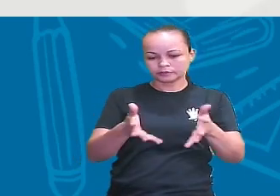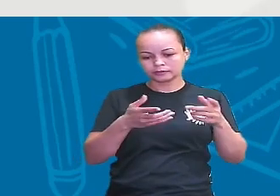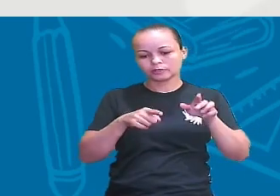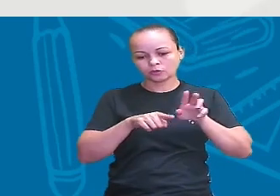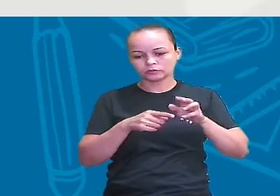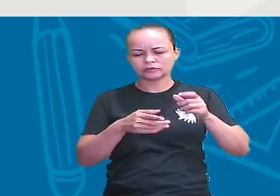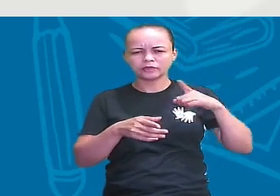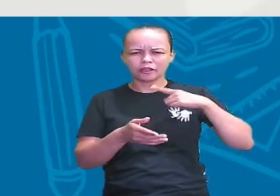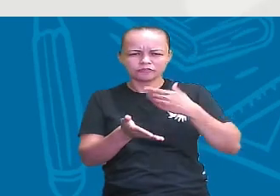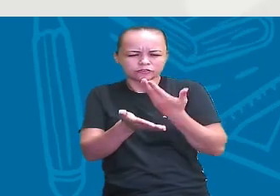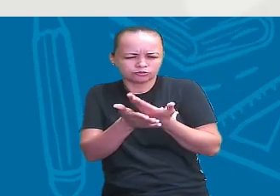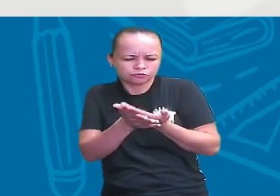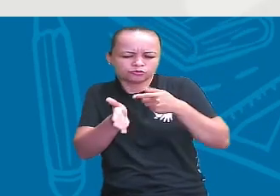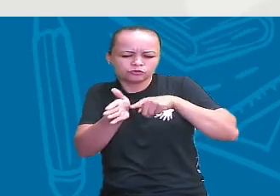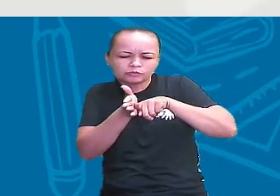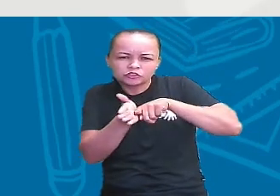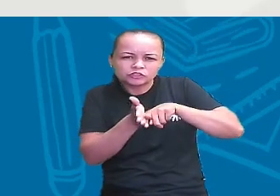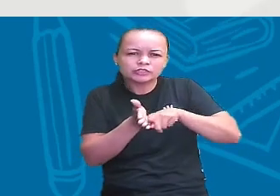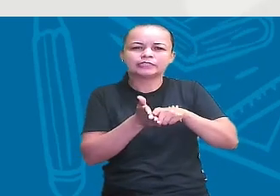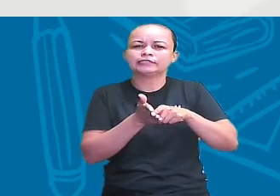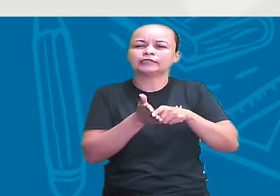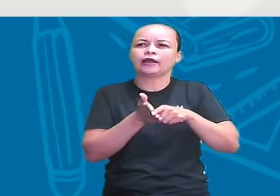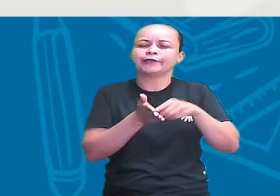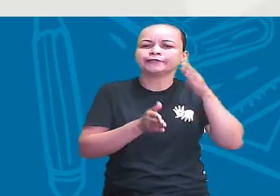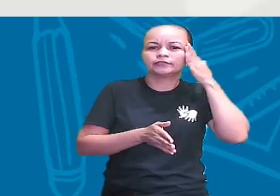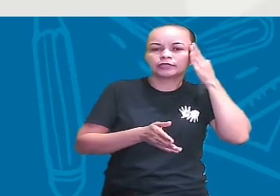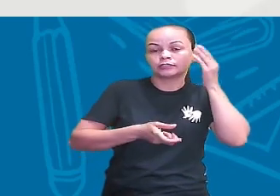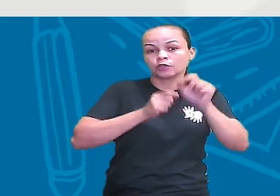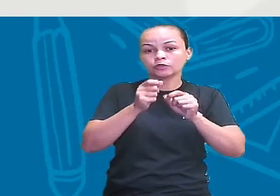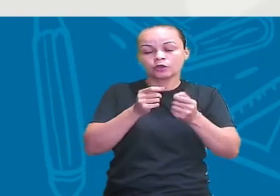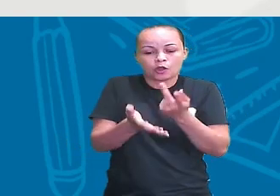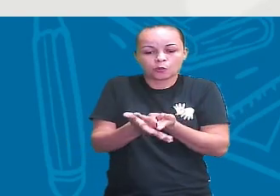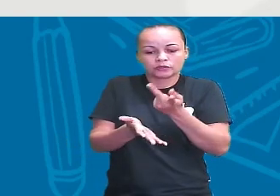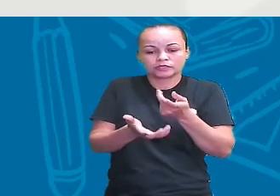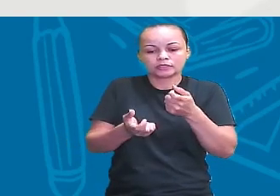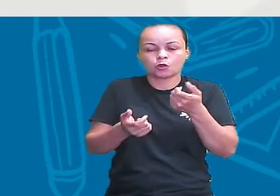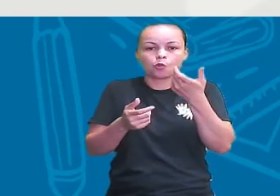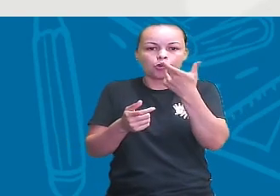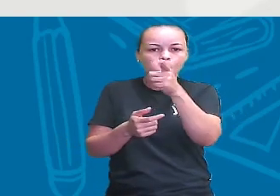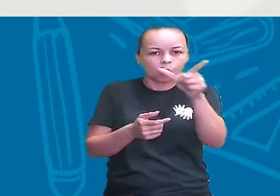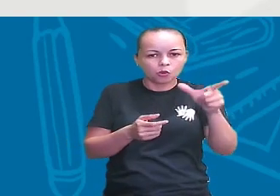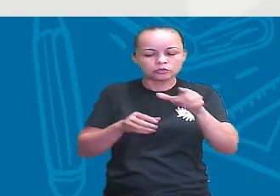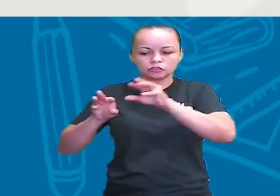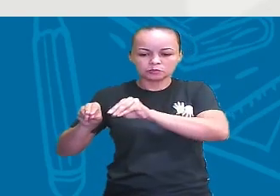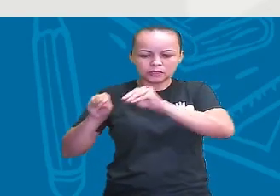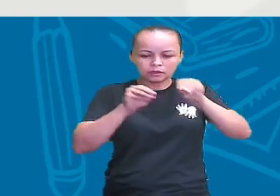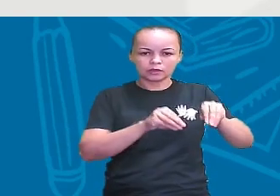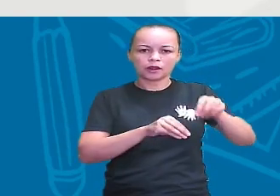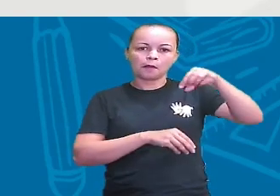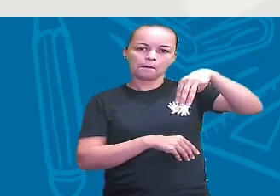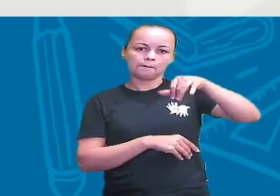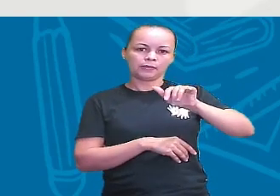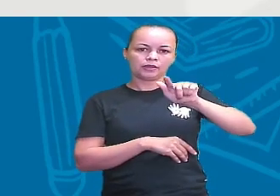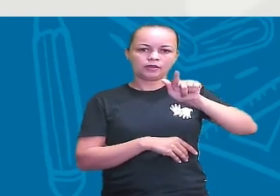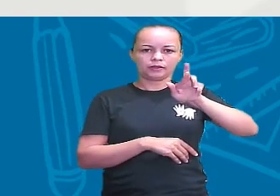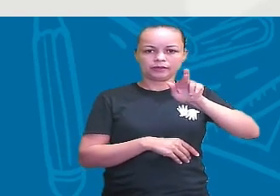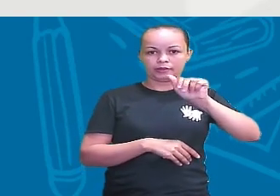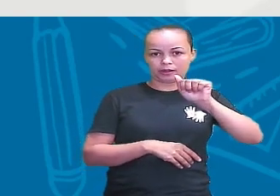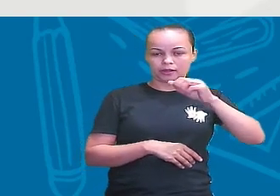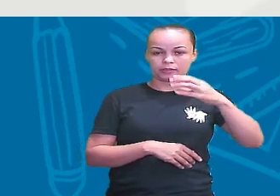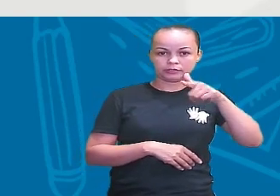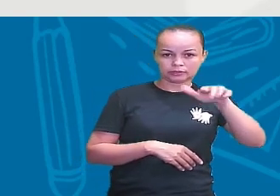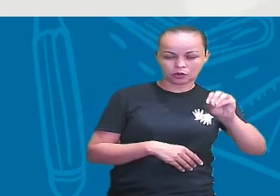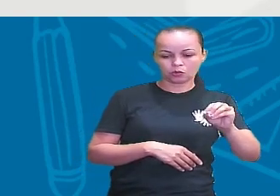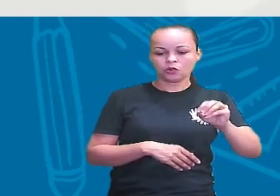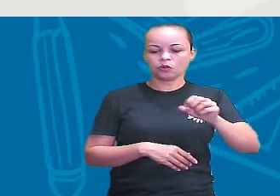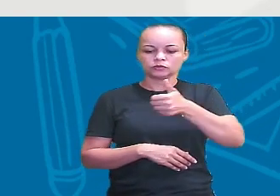outros estudos, foi perceptível de que houve também outras migrações e uma migração mais antiga, com 130 mil anos atrás.